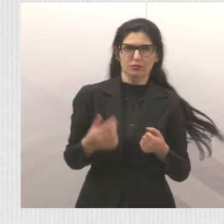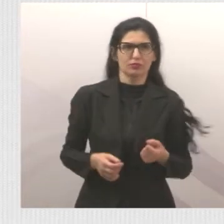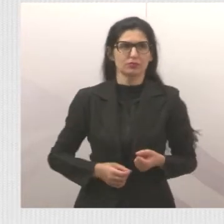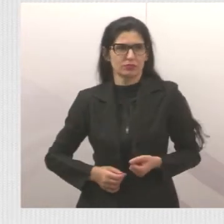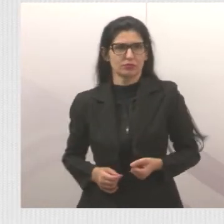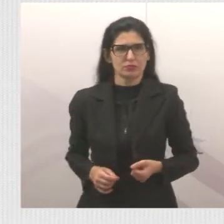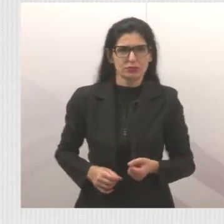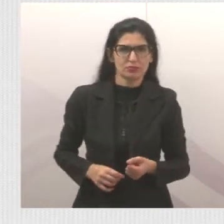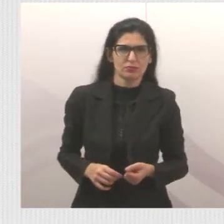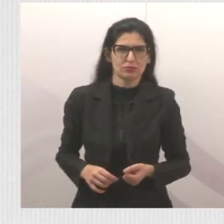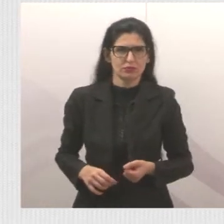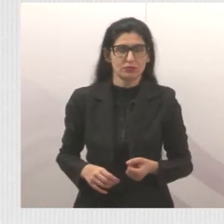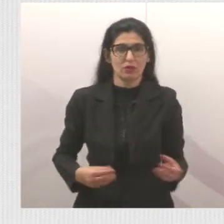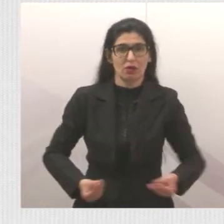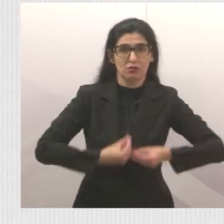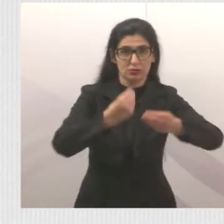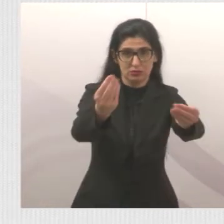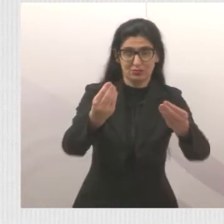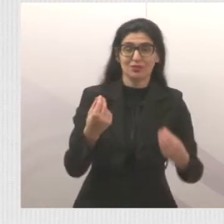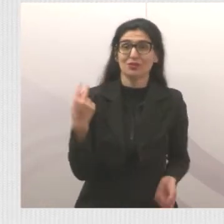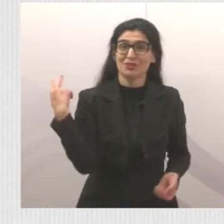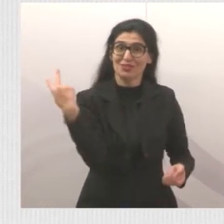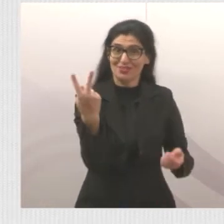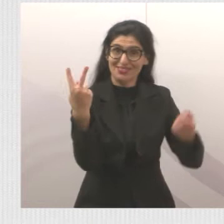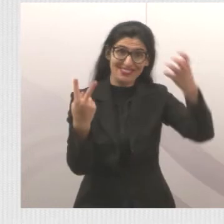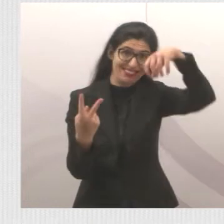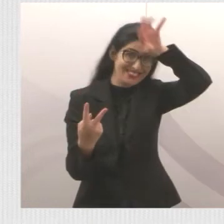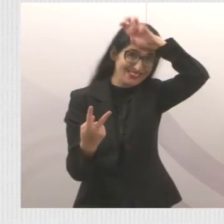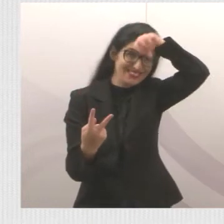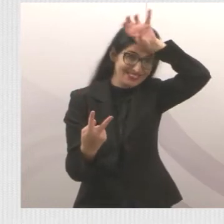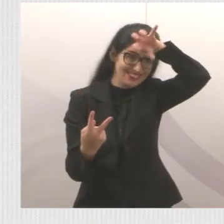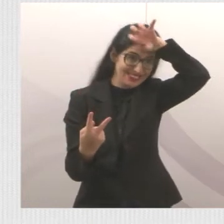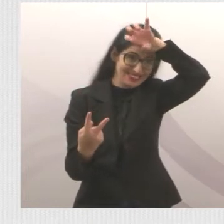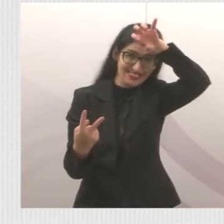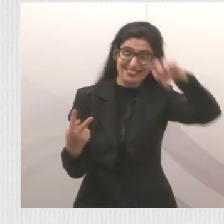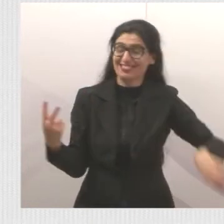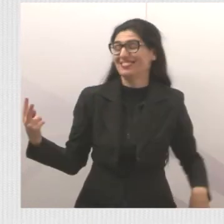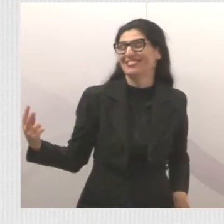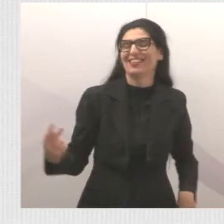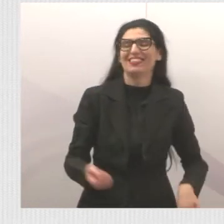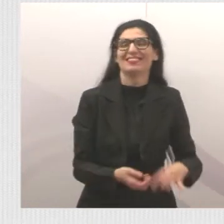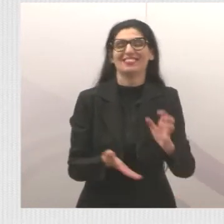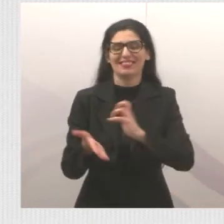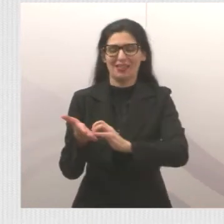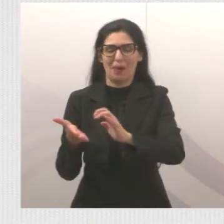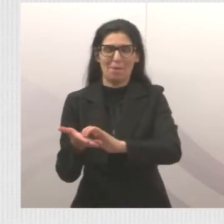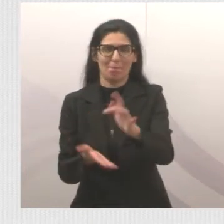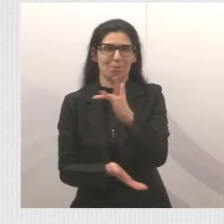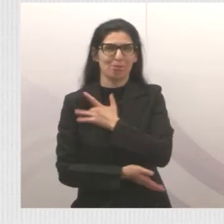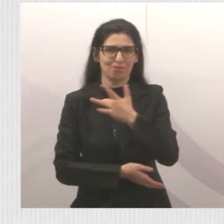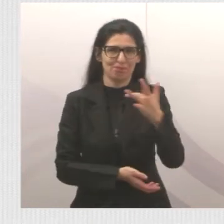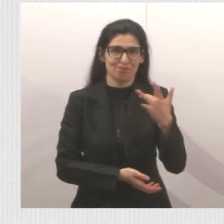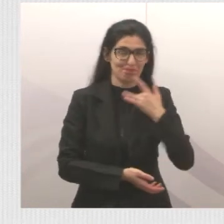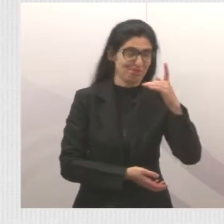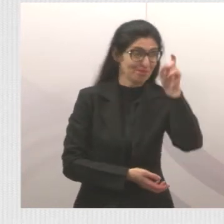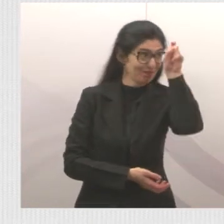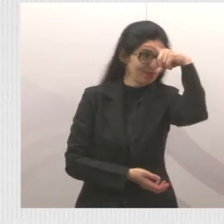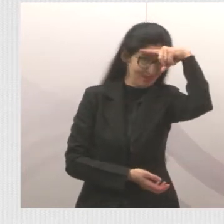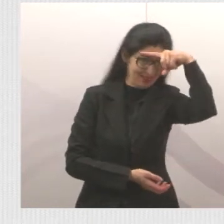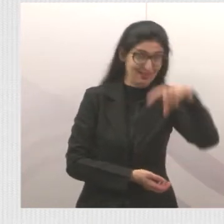Entrega de duas imbulâncias para a Secretaria de Saúde. Recurso